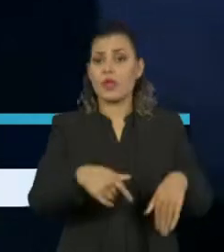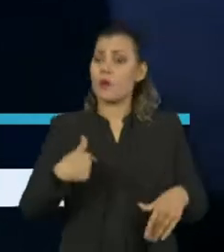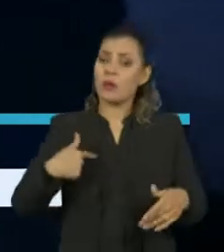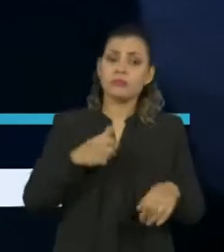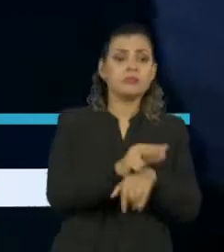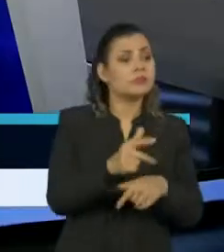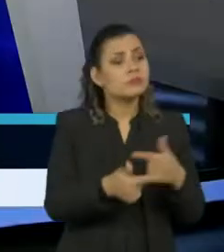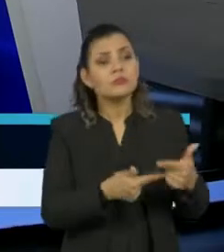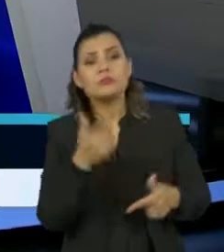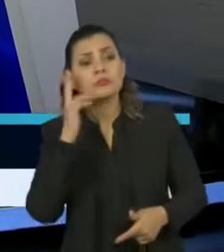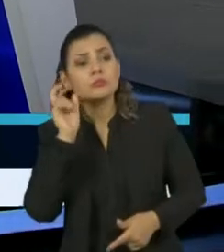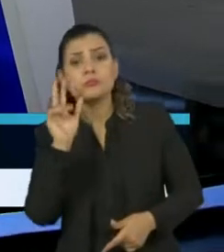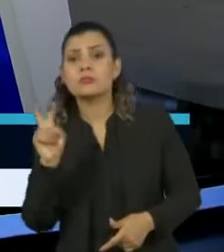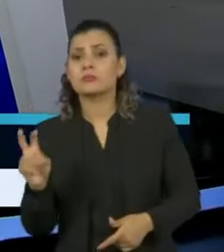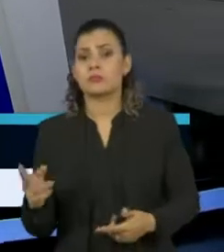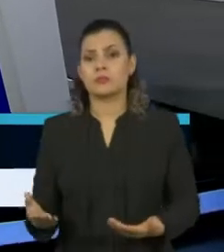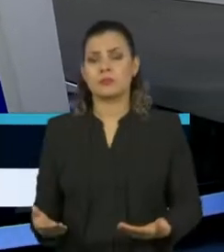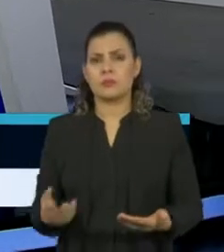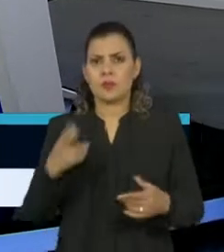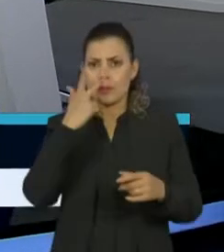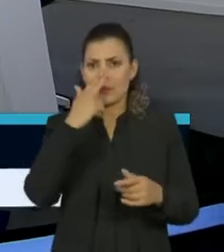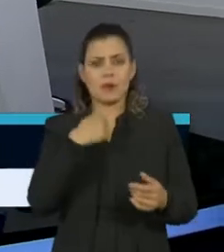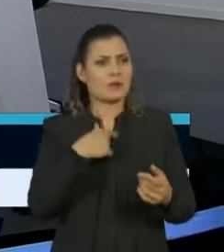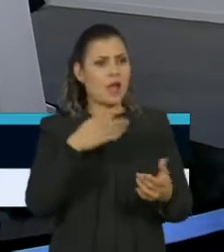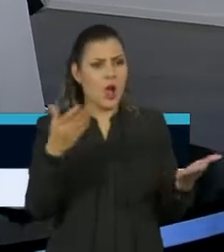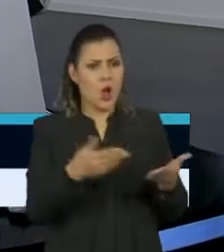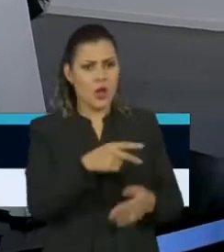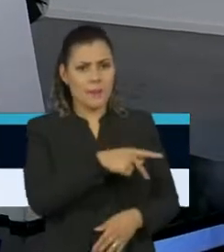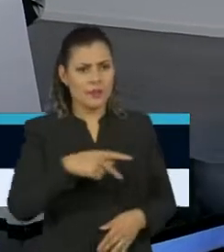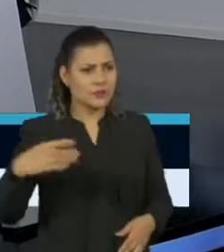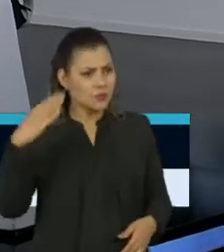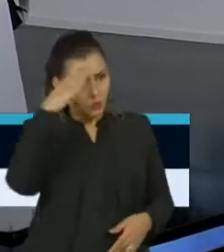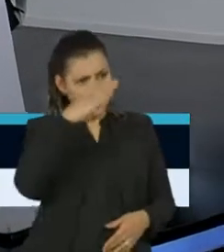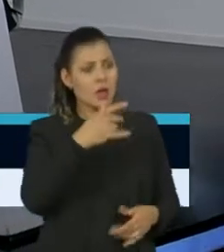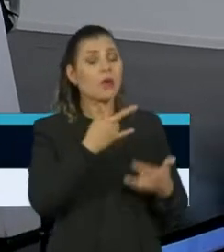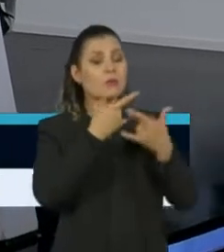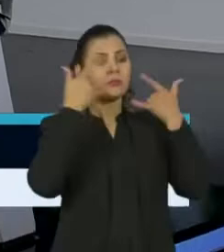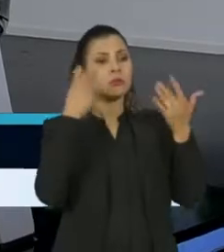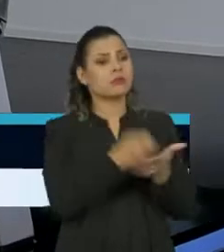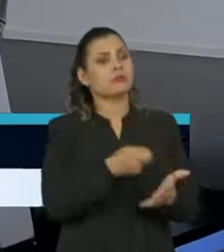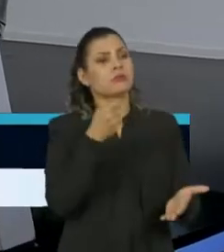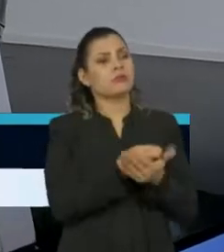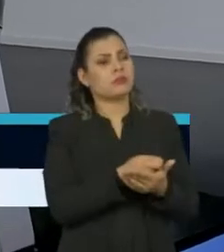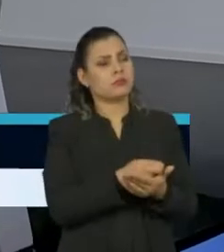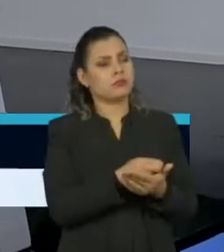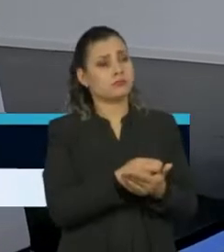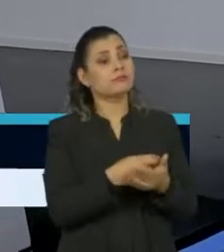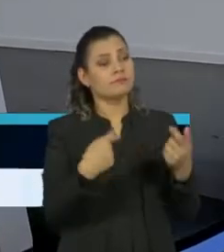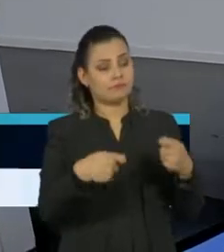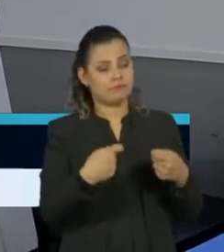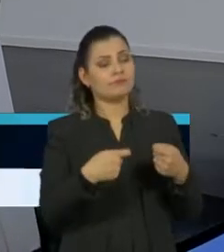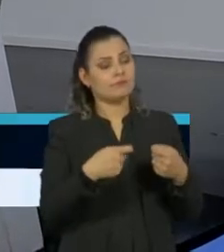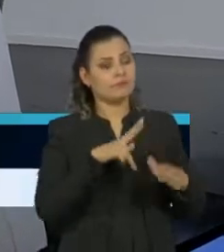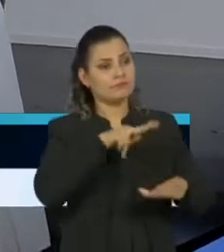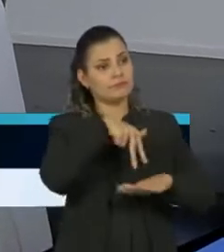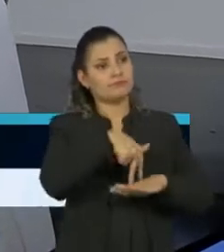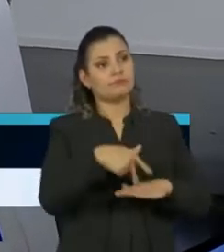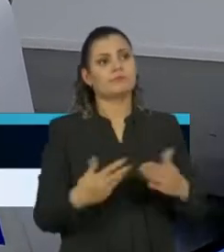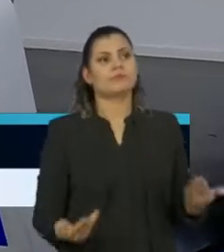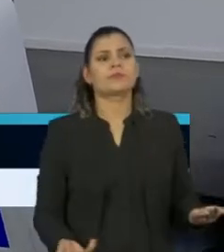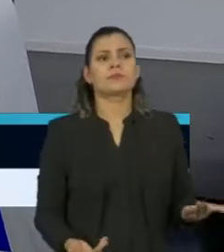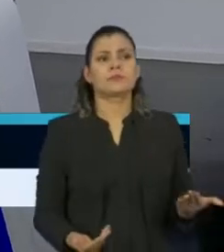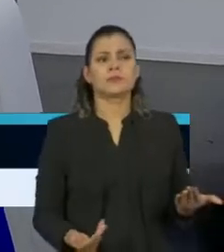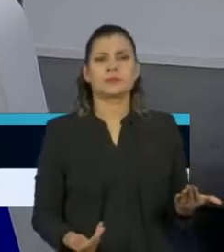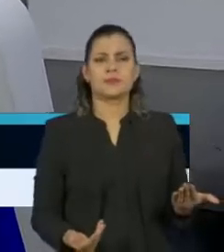Doutor Dimas, uma decisão judicial desobrigou hoje o Presidente da República a usar máscara em ambientes públicos, em lugares públicos.